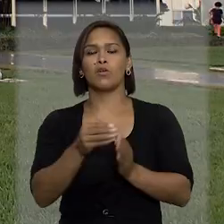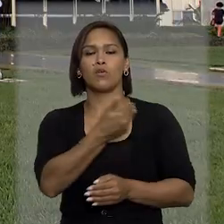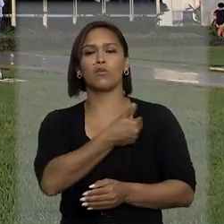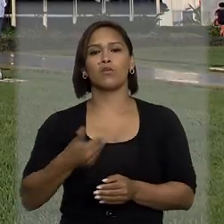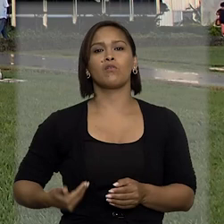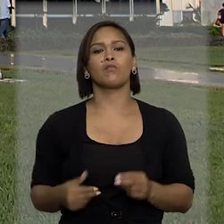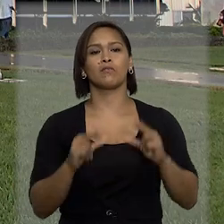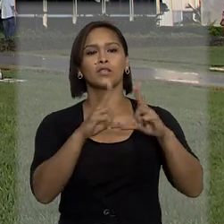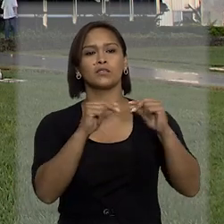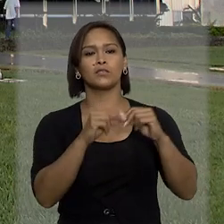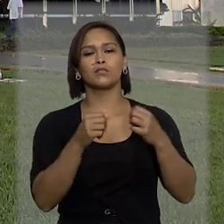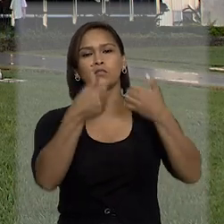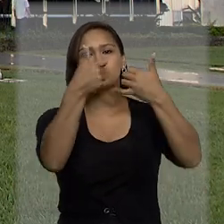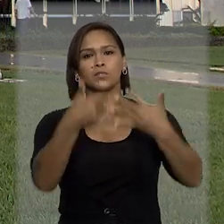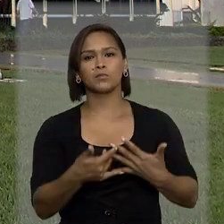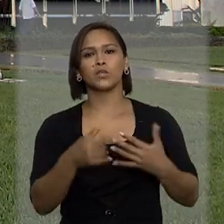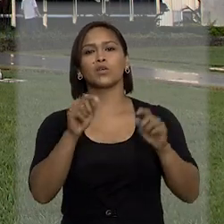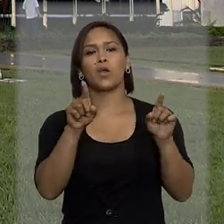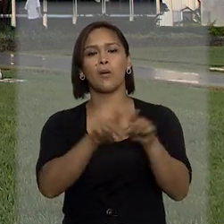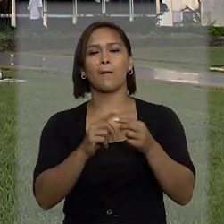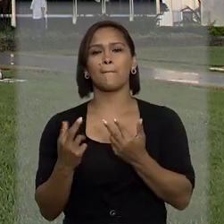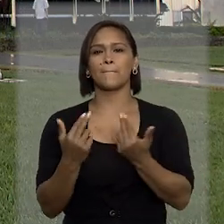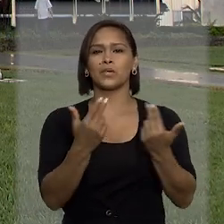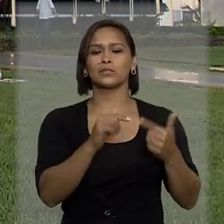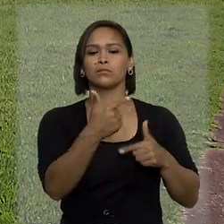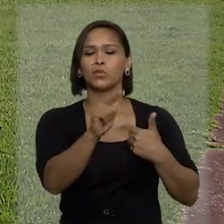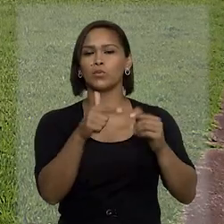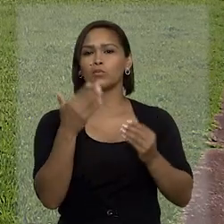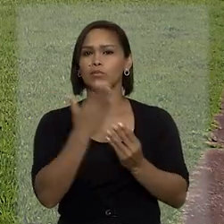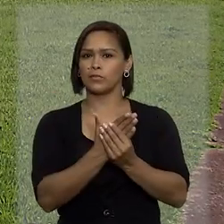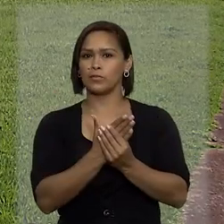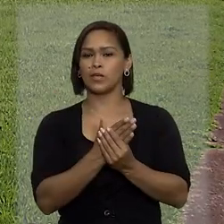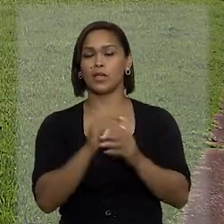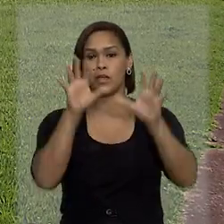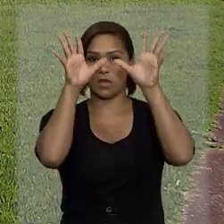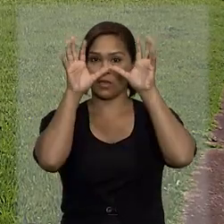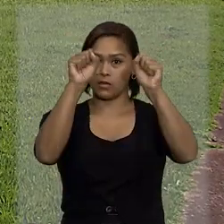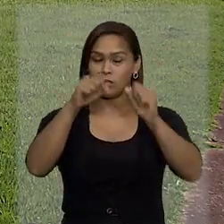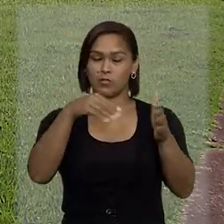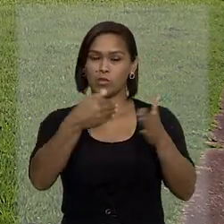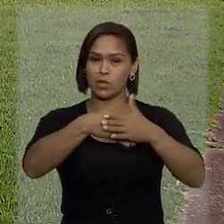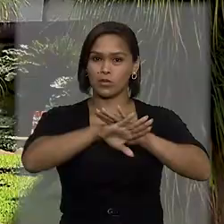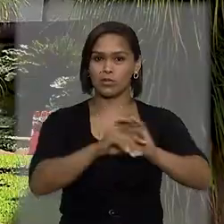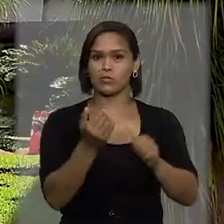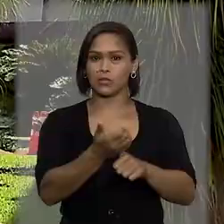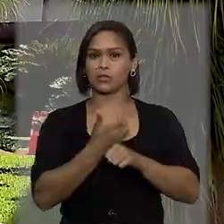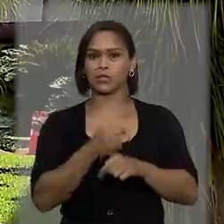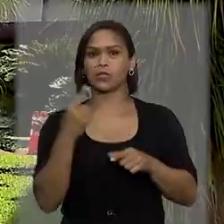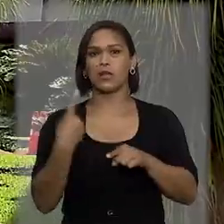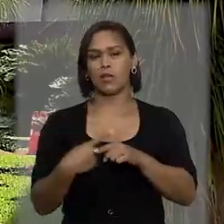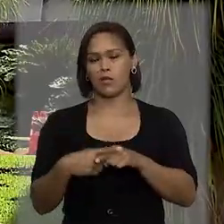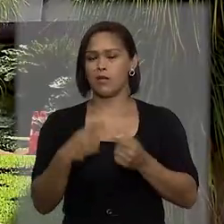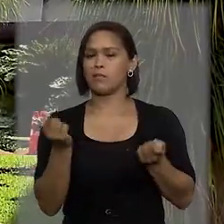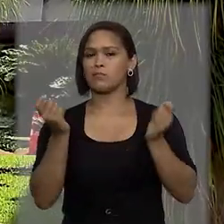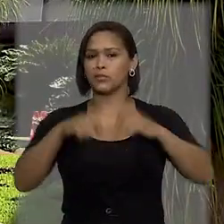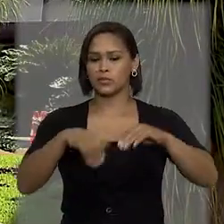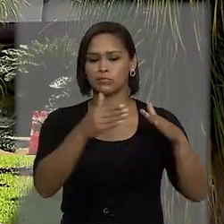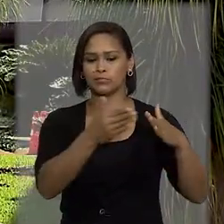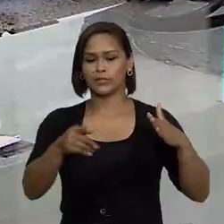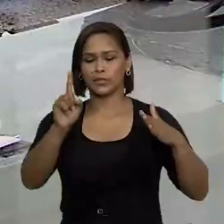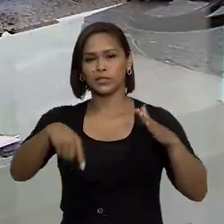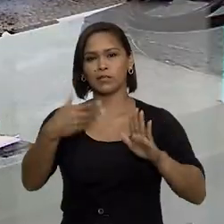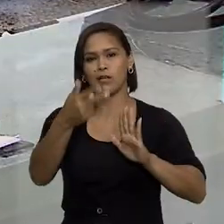distrital sustentou que a situação é semelhante a de outro processo, em que o tribunal deferiu a suspensão e permitiu a remoção de